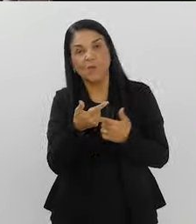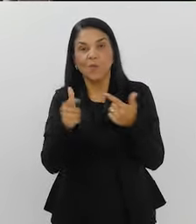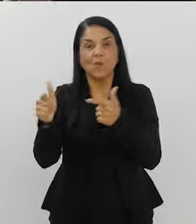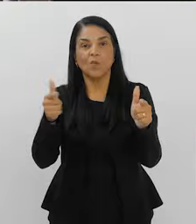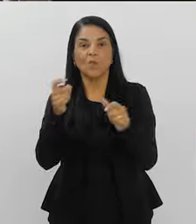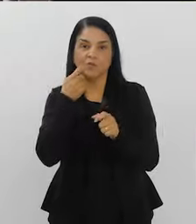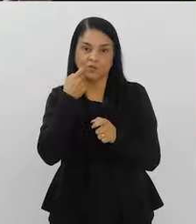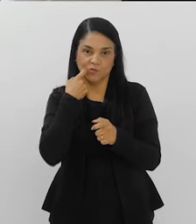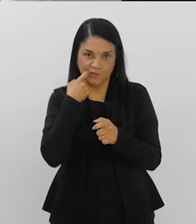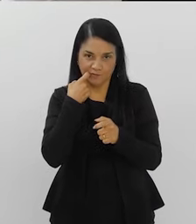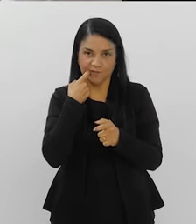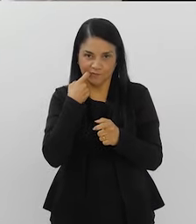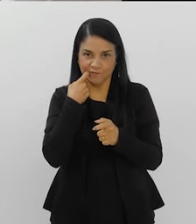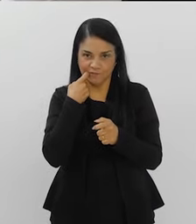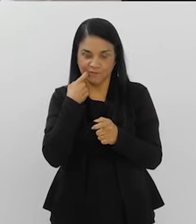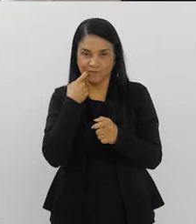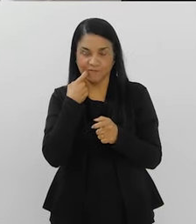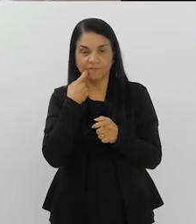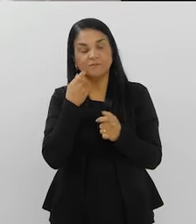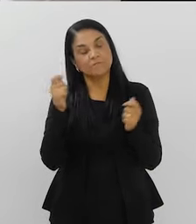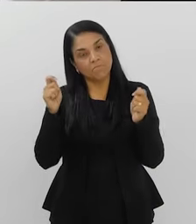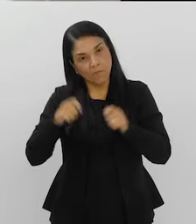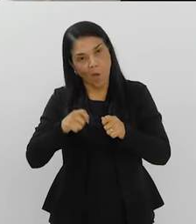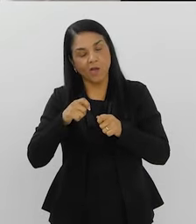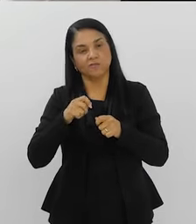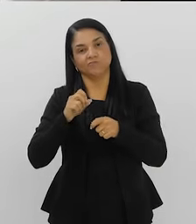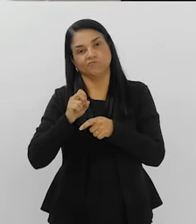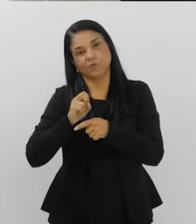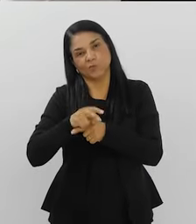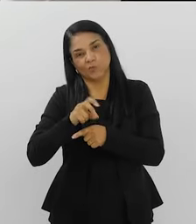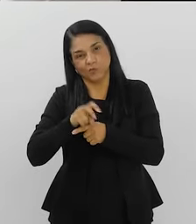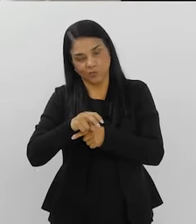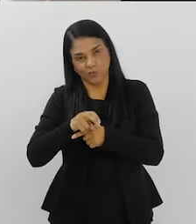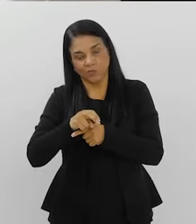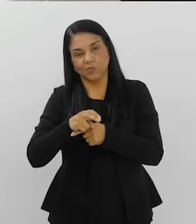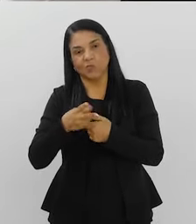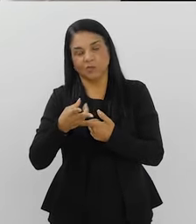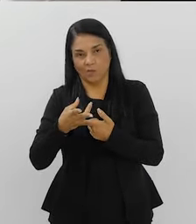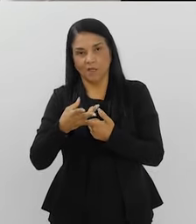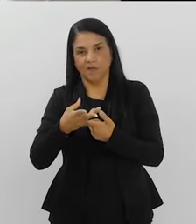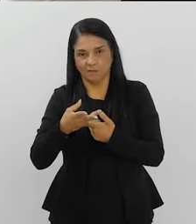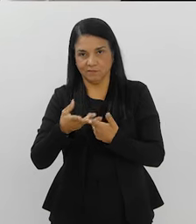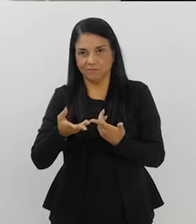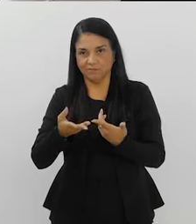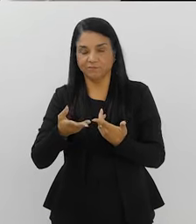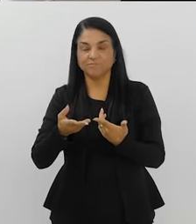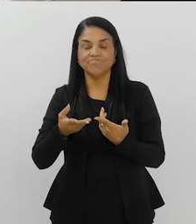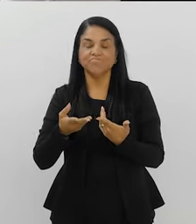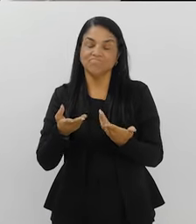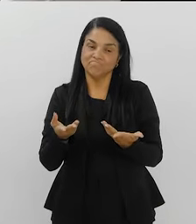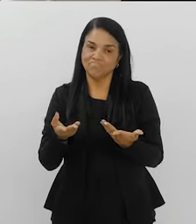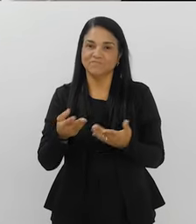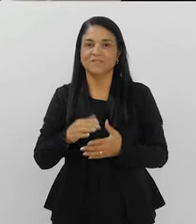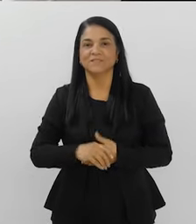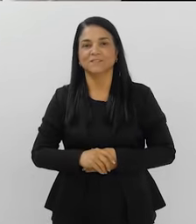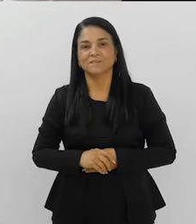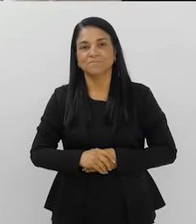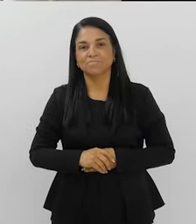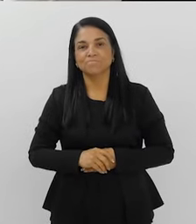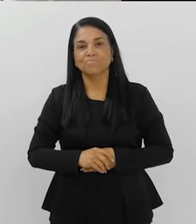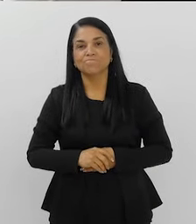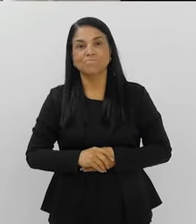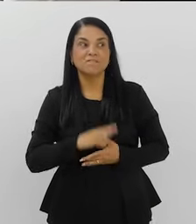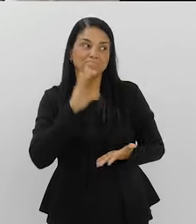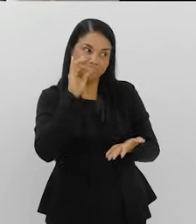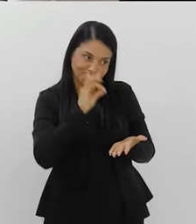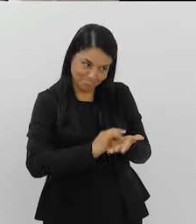alimentando de outros animais que podem estar contaminados também. Entendi. Então, a probabilidade foi essa e aconteceu. E